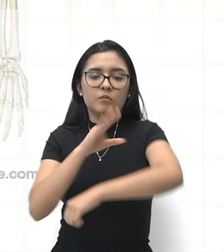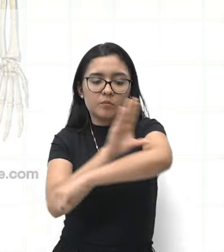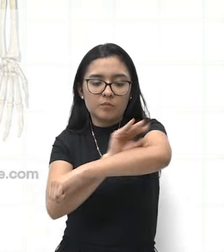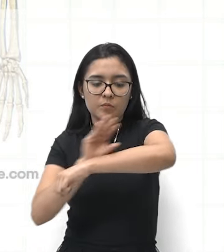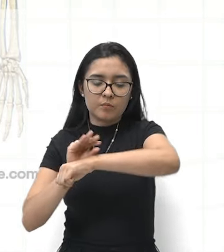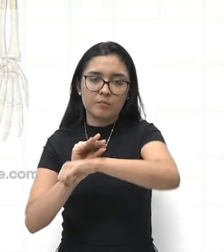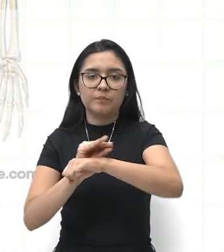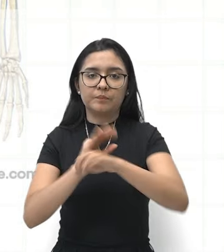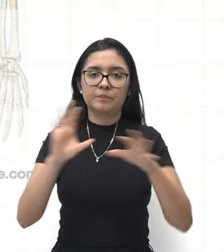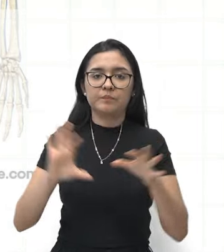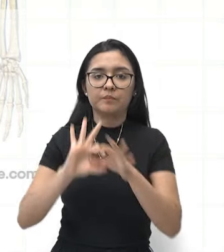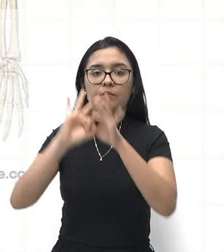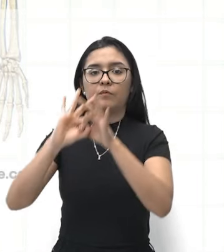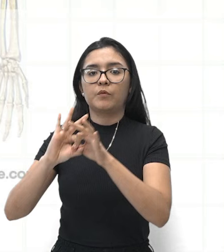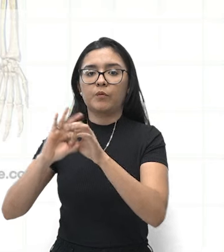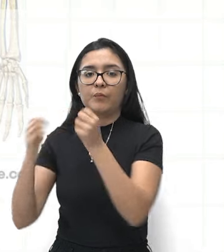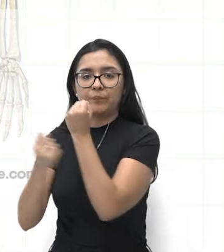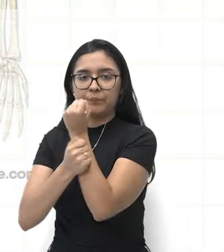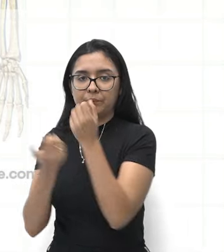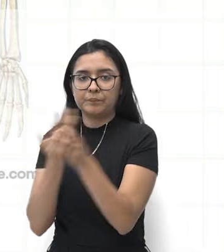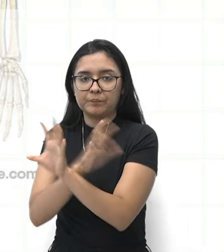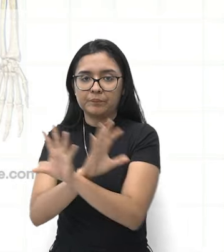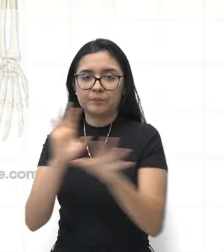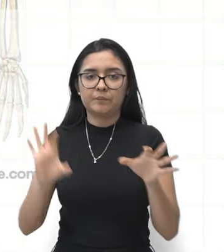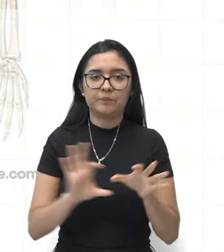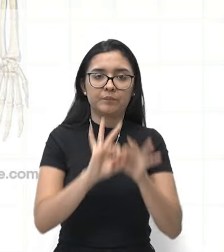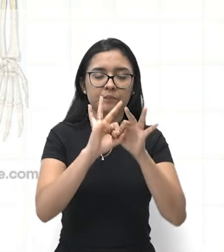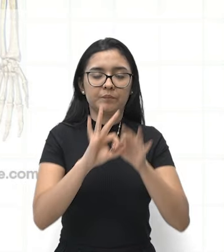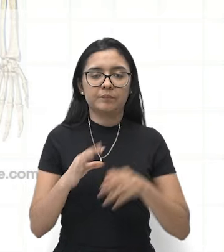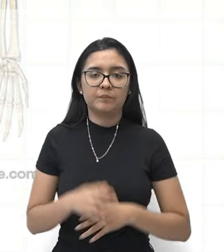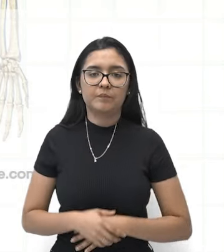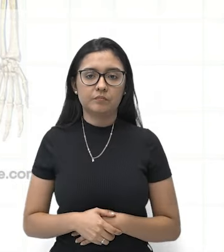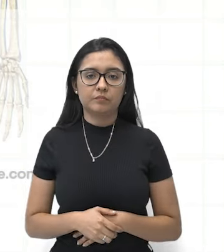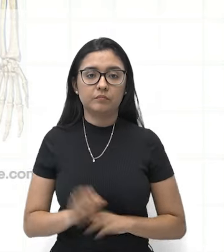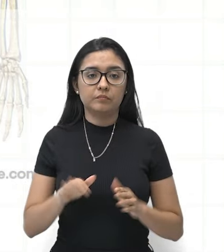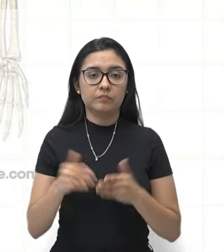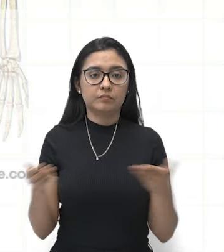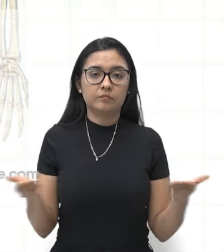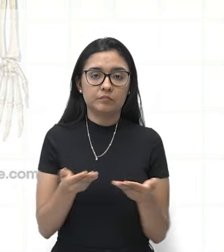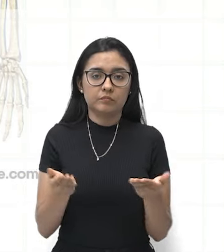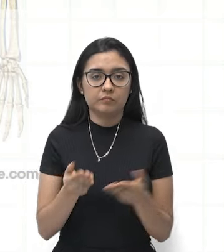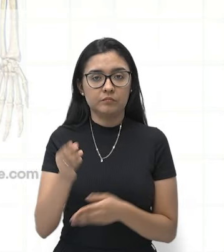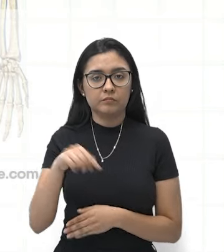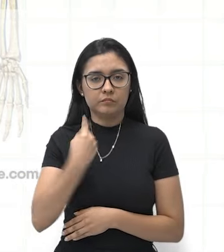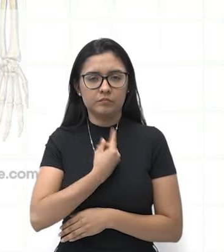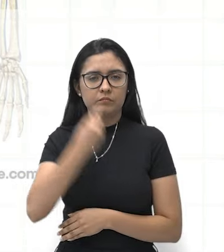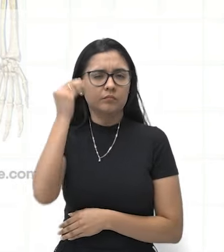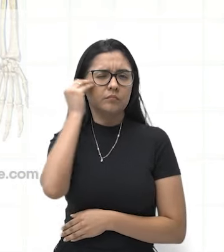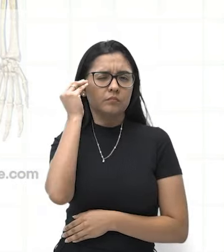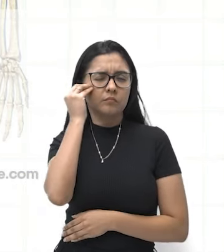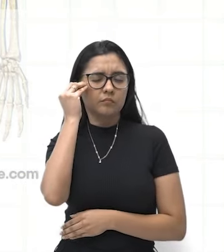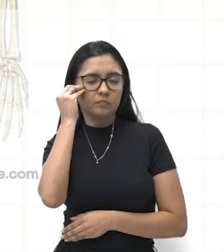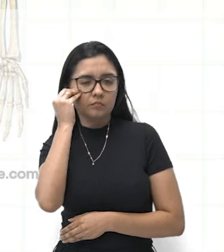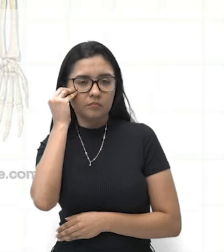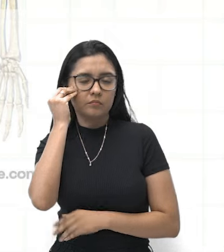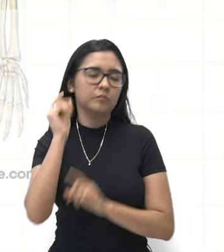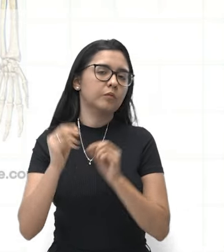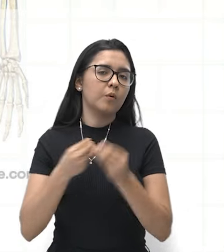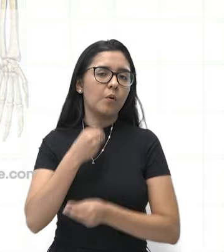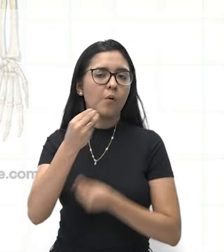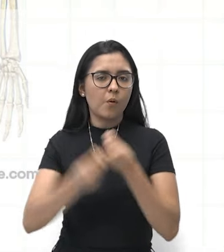é do músculo para o osso. Então, agora vamos ver como é